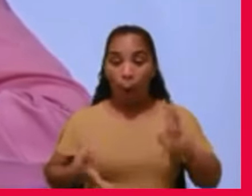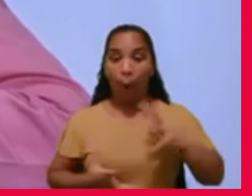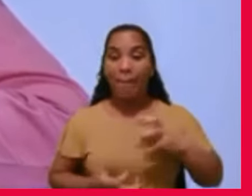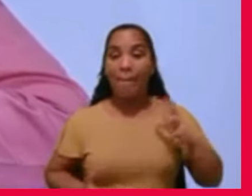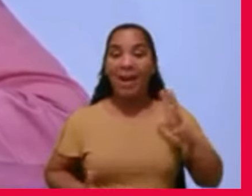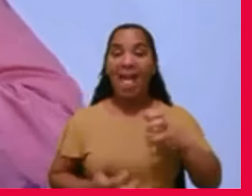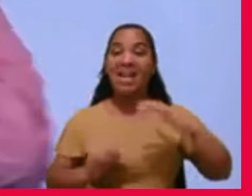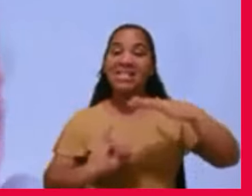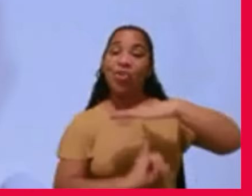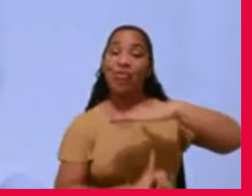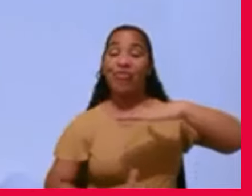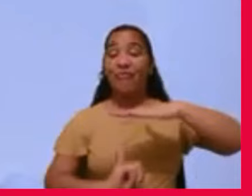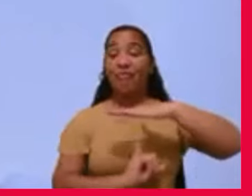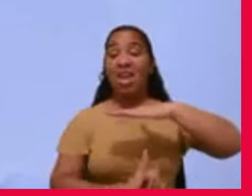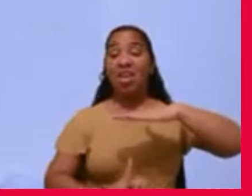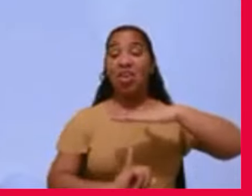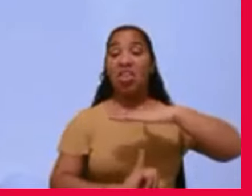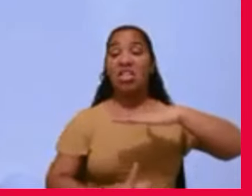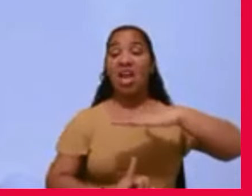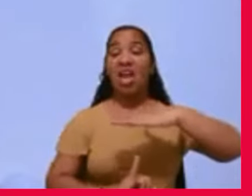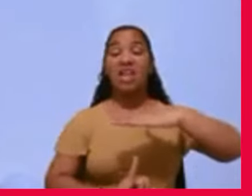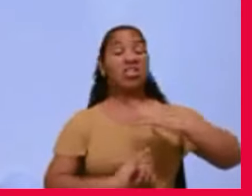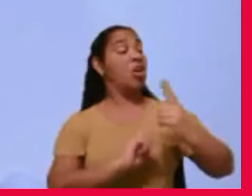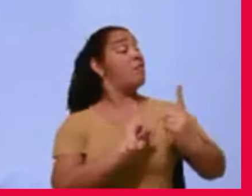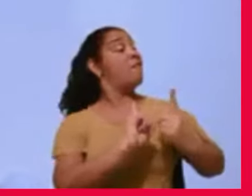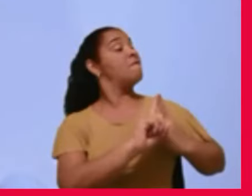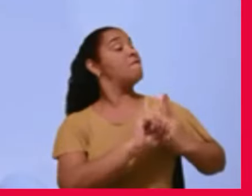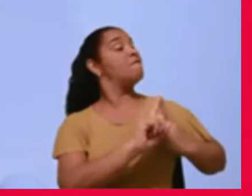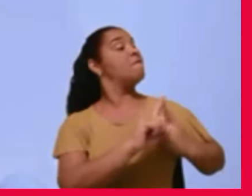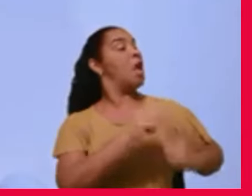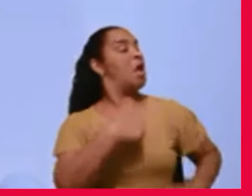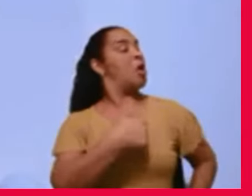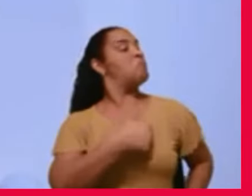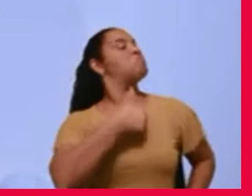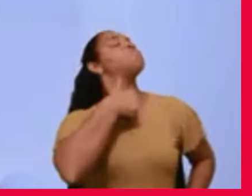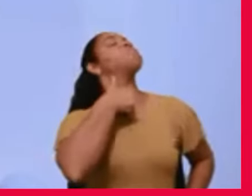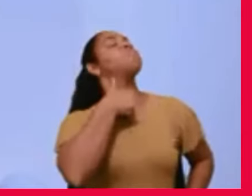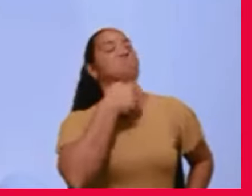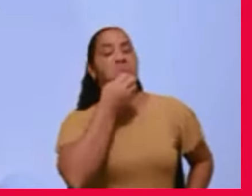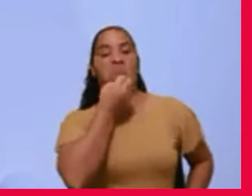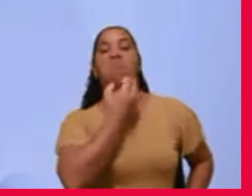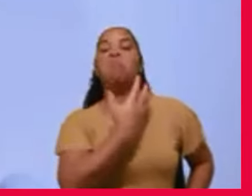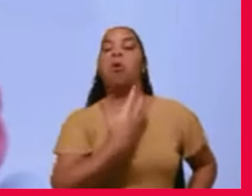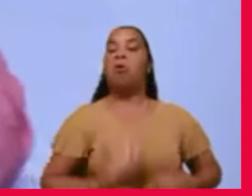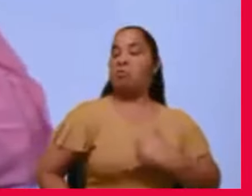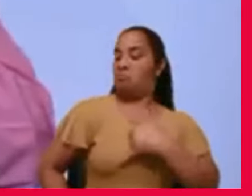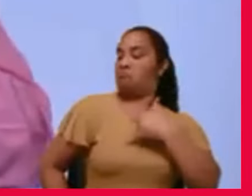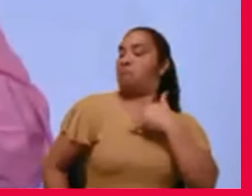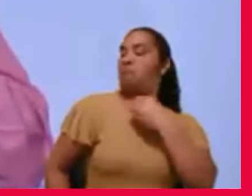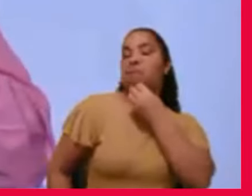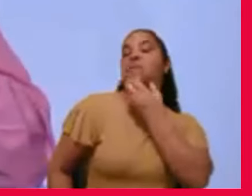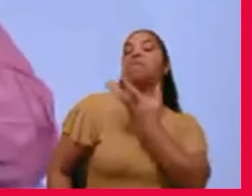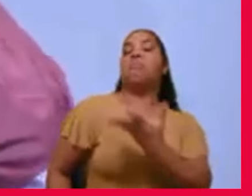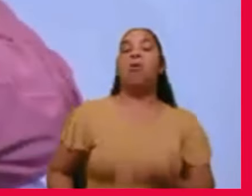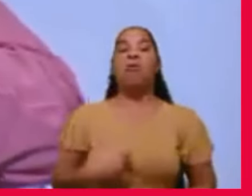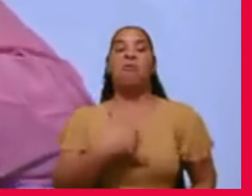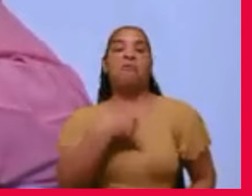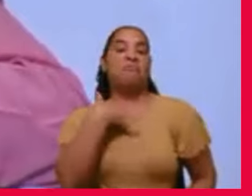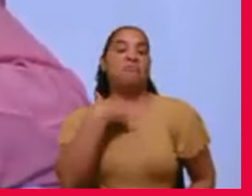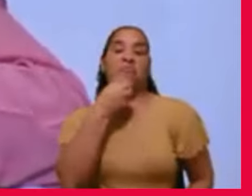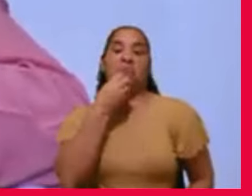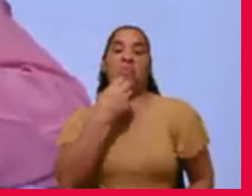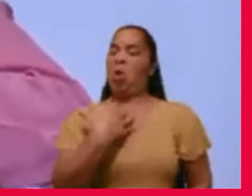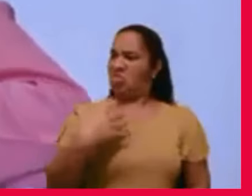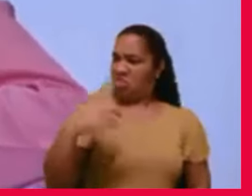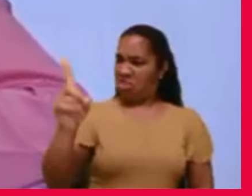se vinga naquilo que é bom, mas eu também sou bom, o é isso? Pessoas dizem, não, não é assim não, eu também